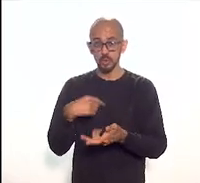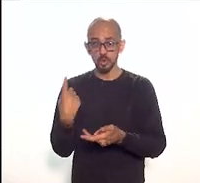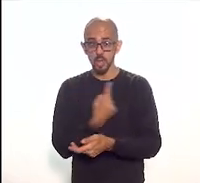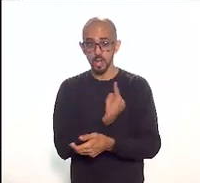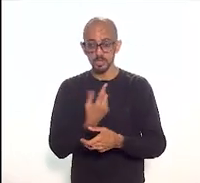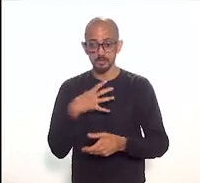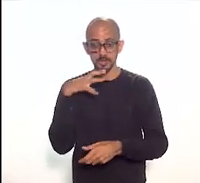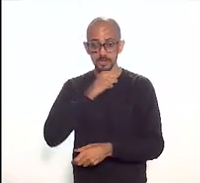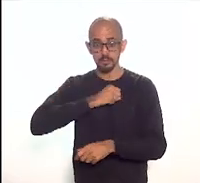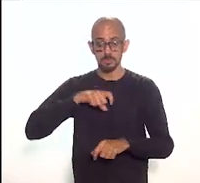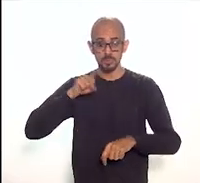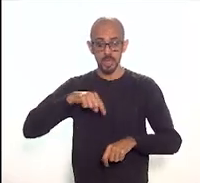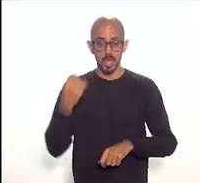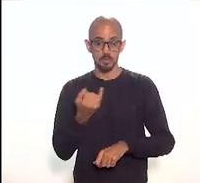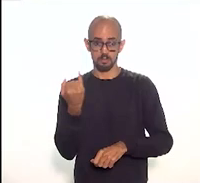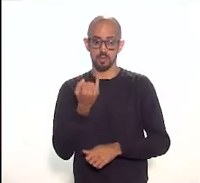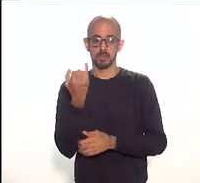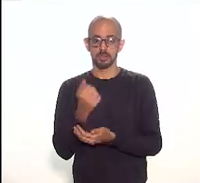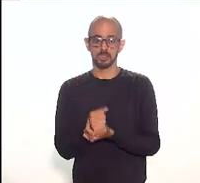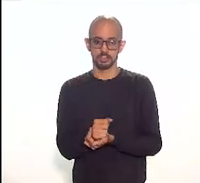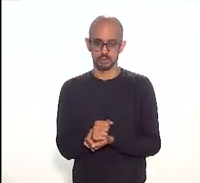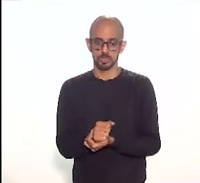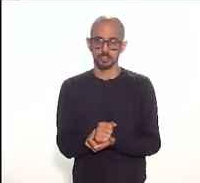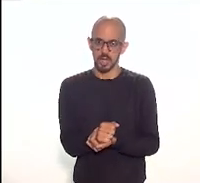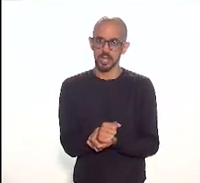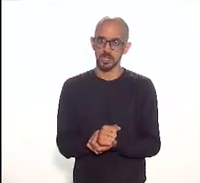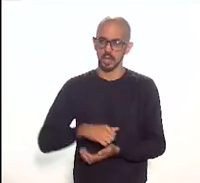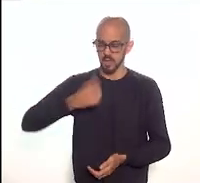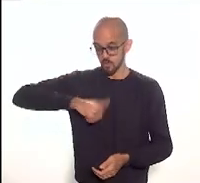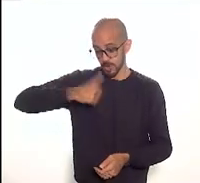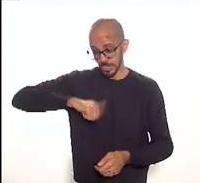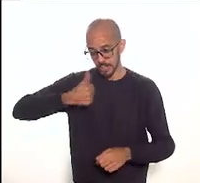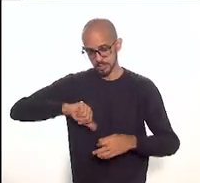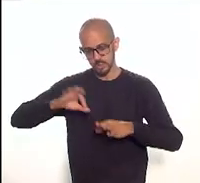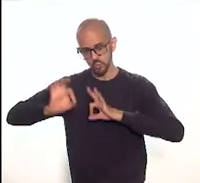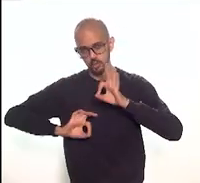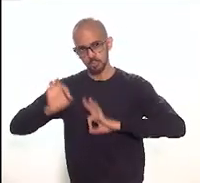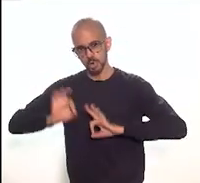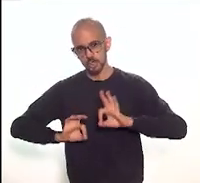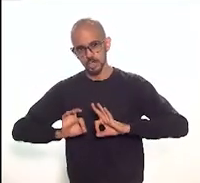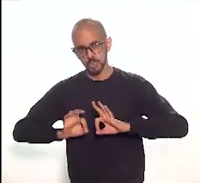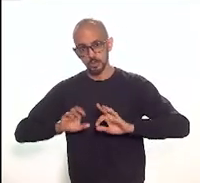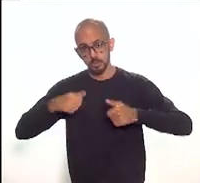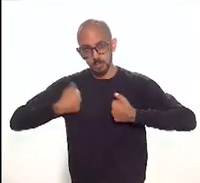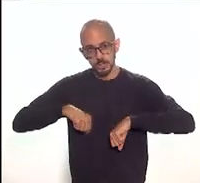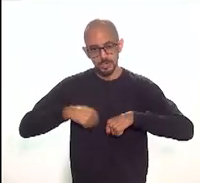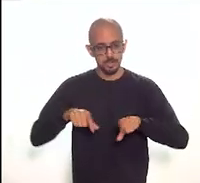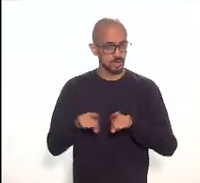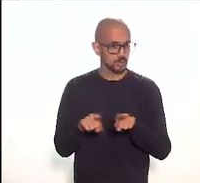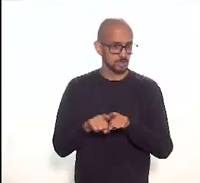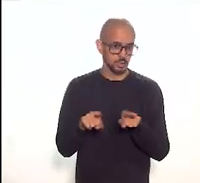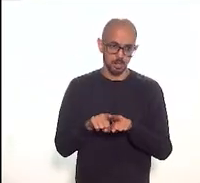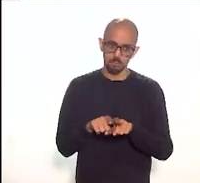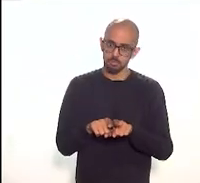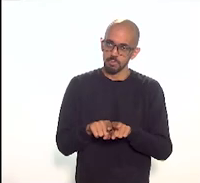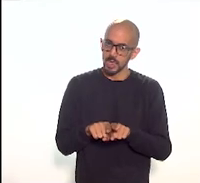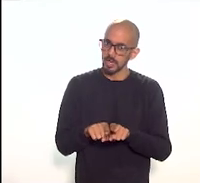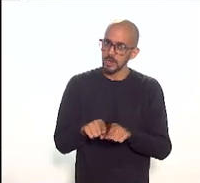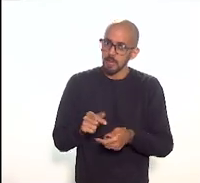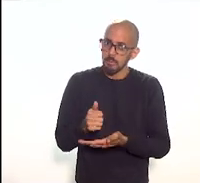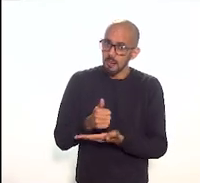questão importante na análise do projeto precisa haver então minimamente uma definição